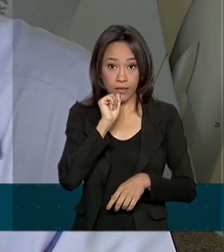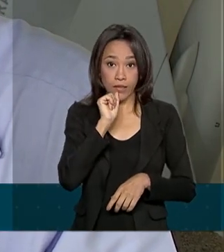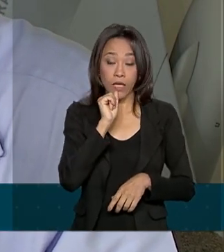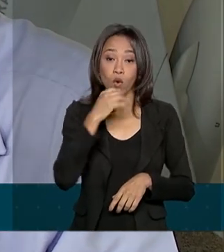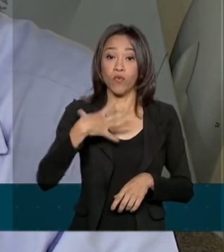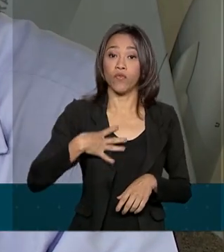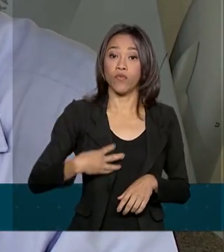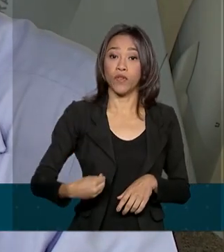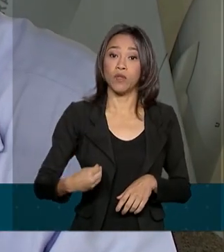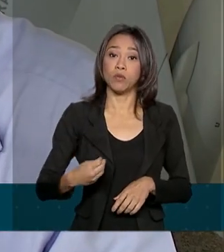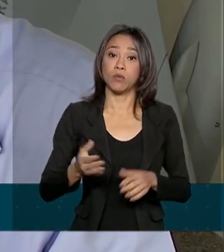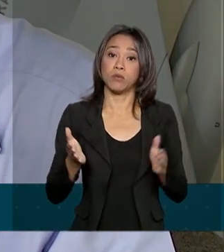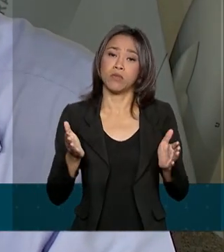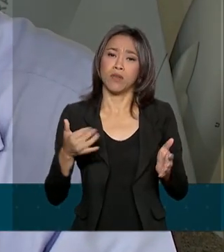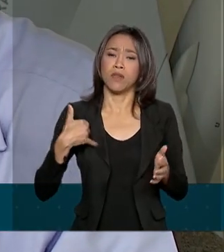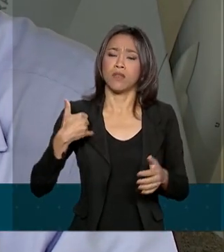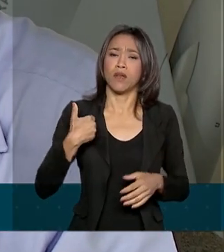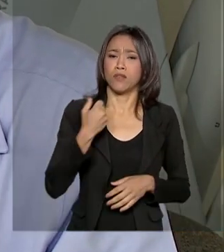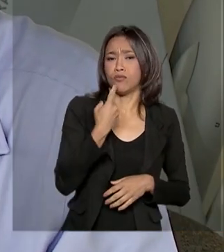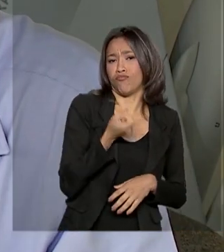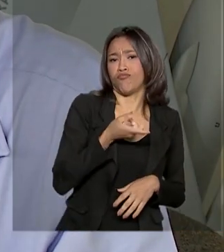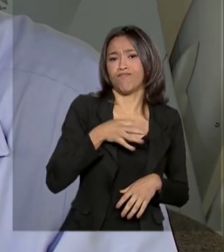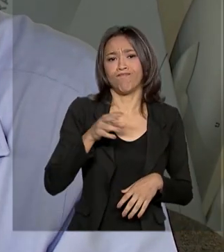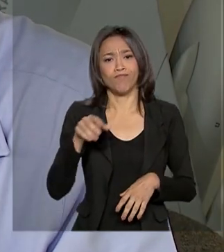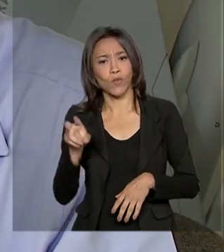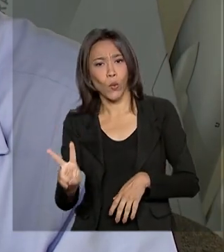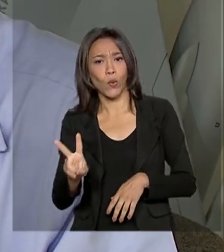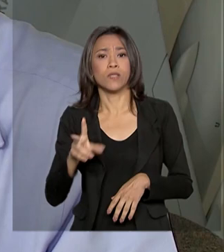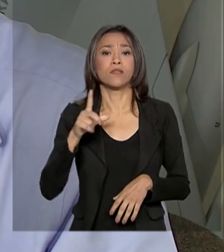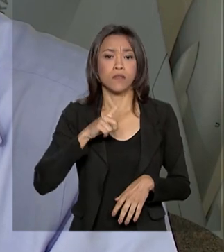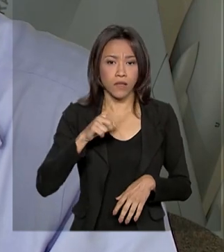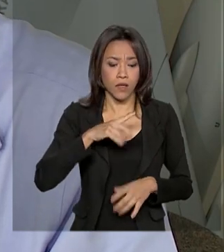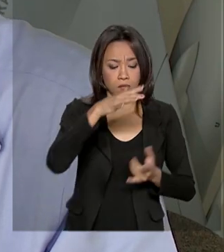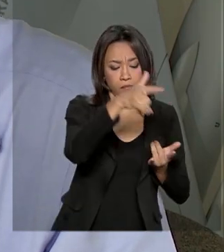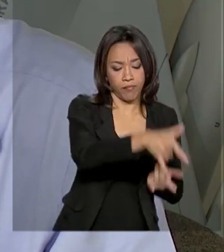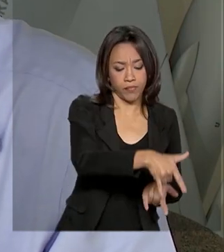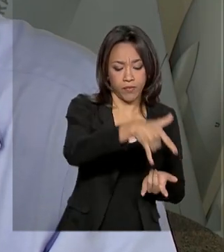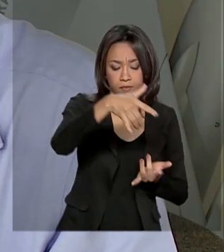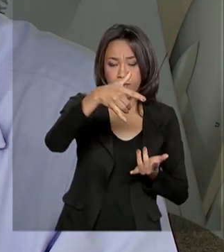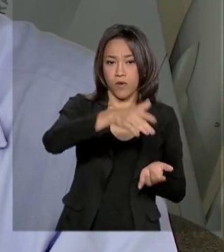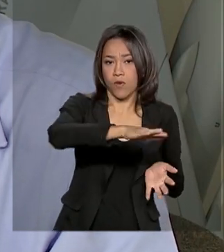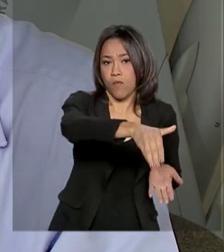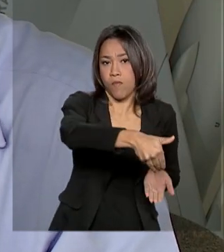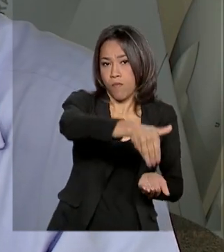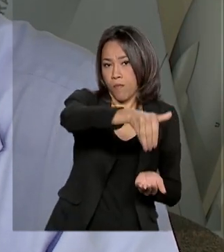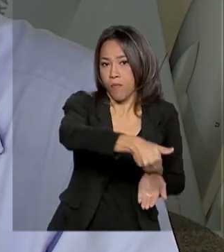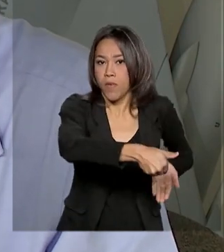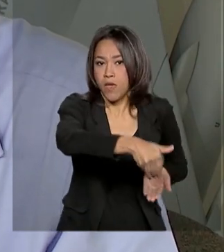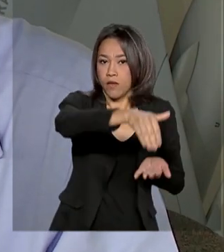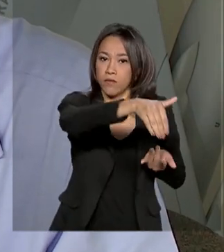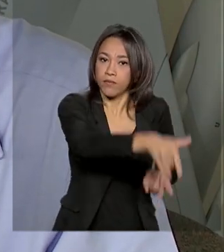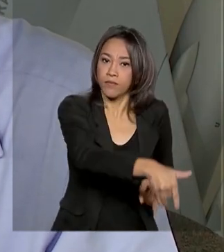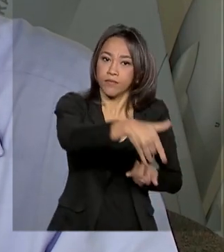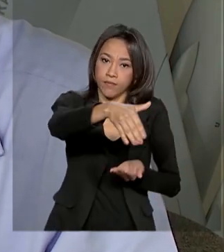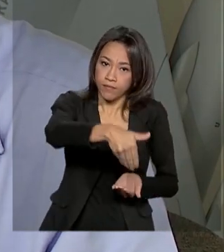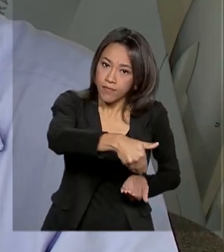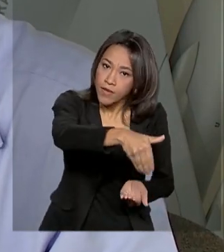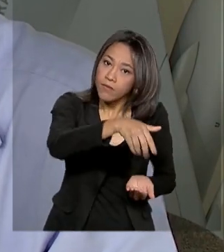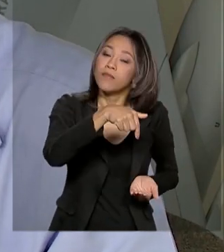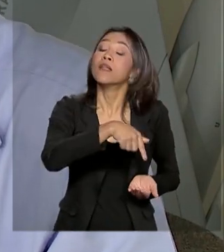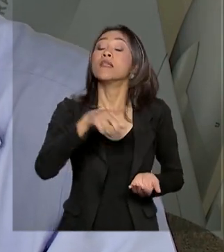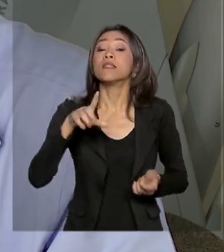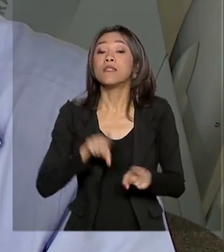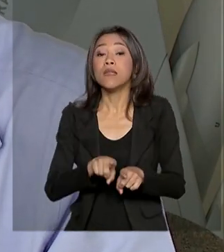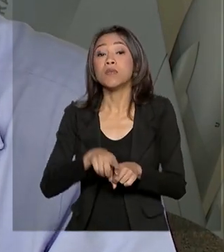pequenos, na faixa de um ano, dois anos. Então, terá lá uma cama box para mãe, um berço para criança. Temos casais sem filhos